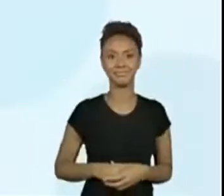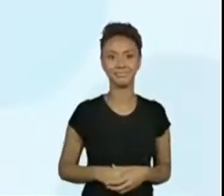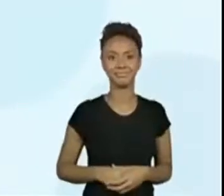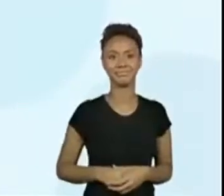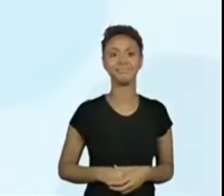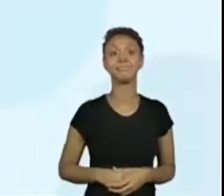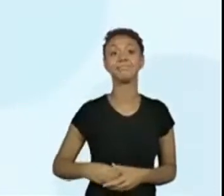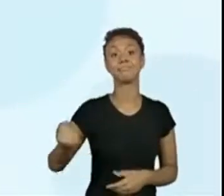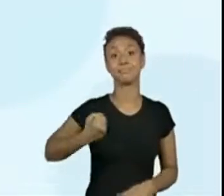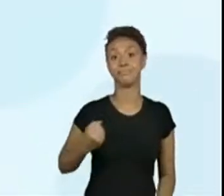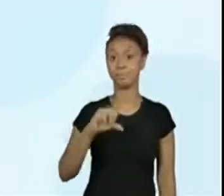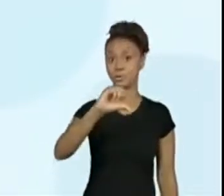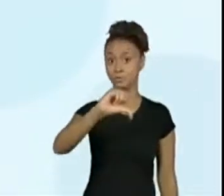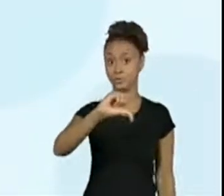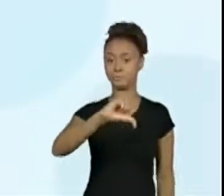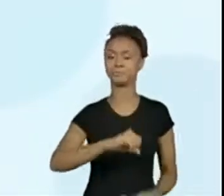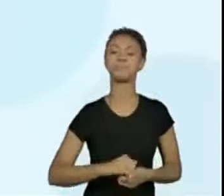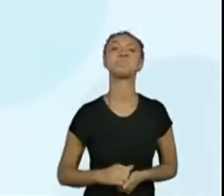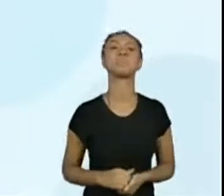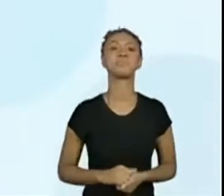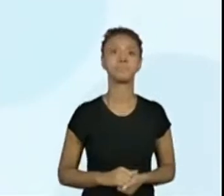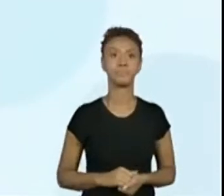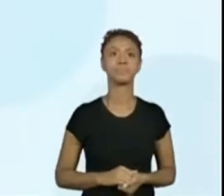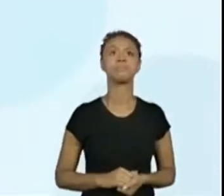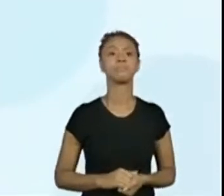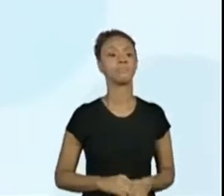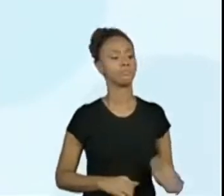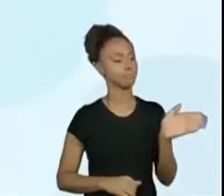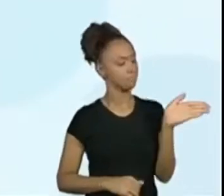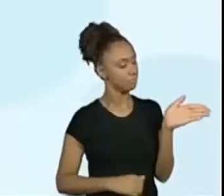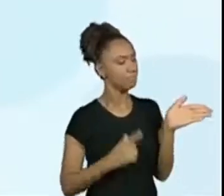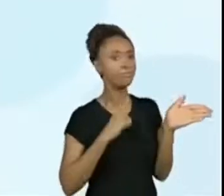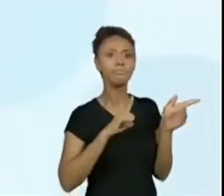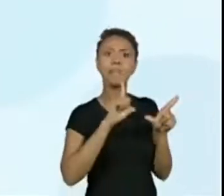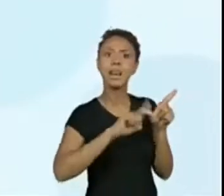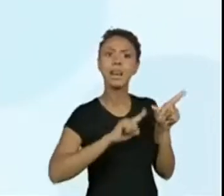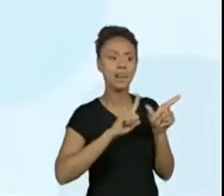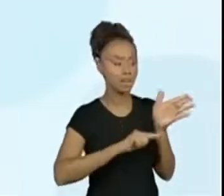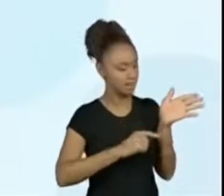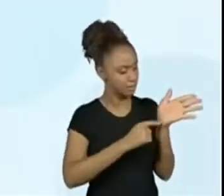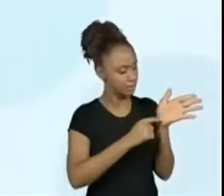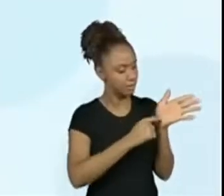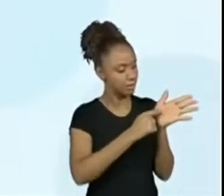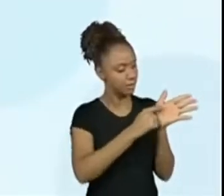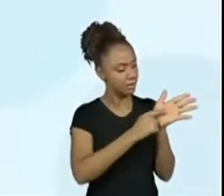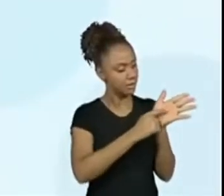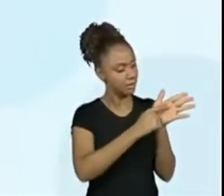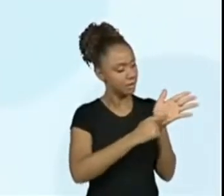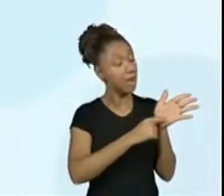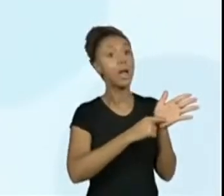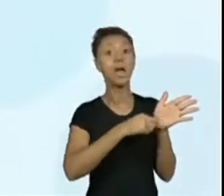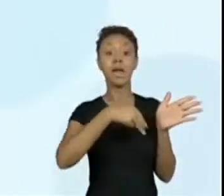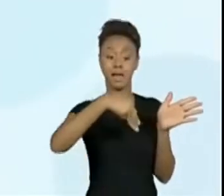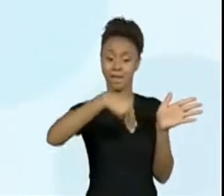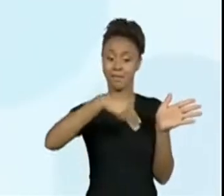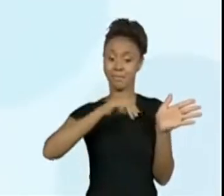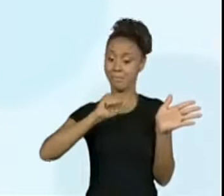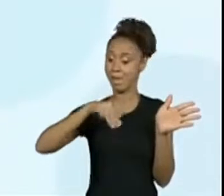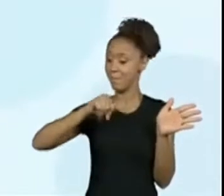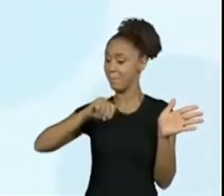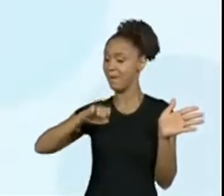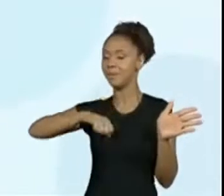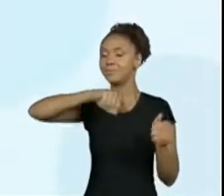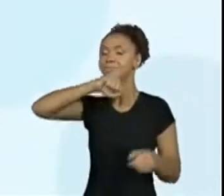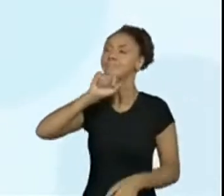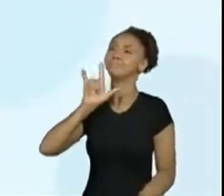A nona, número nove. Na palma da minha mão, trago uma consoante. Com ela, escrevo mamãe, a quem amo bastante.